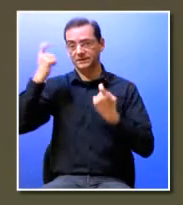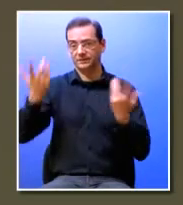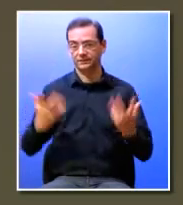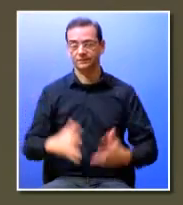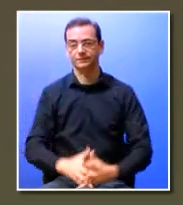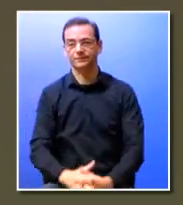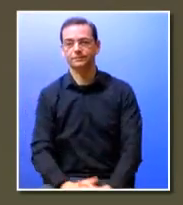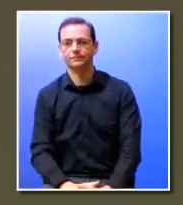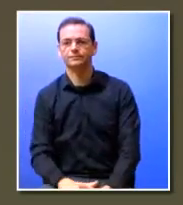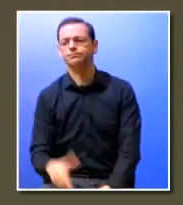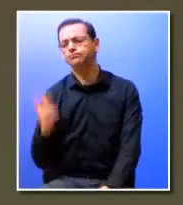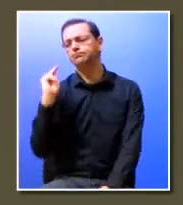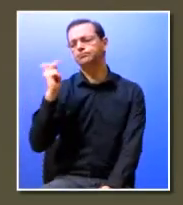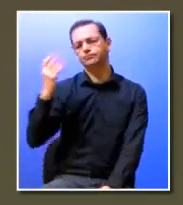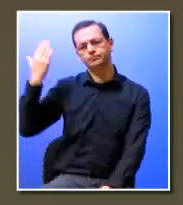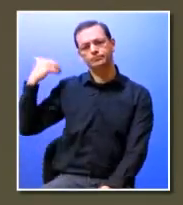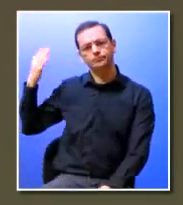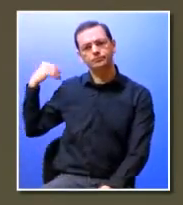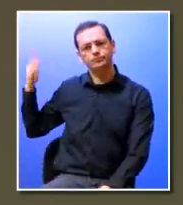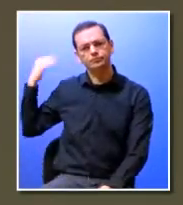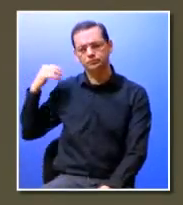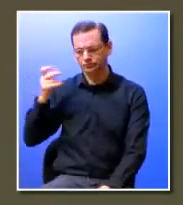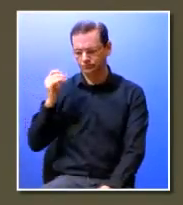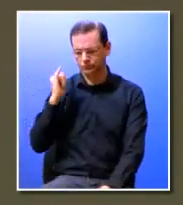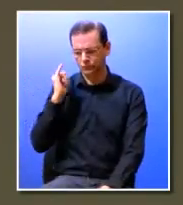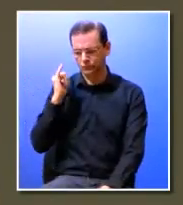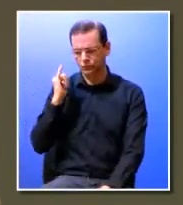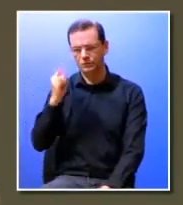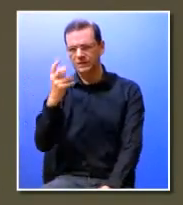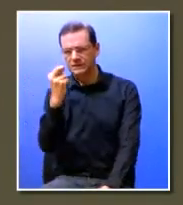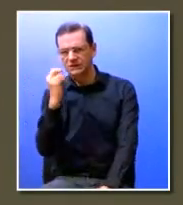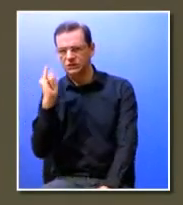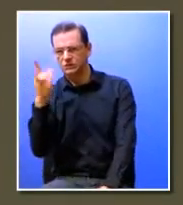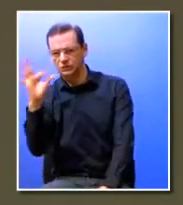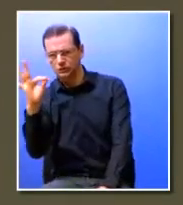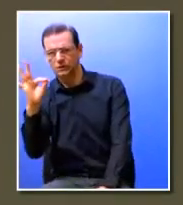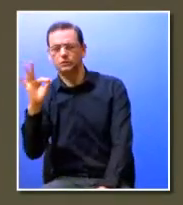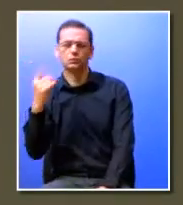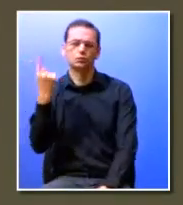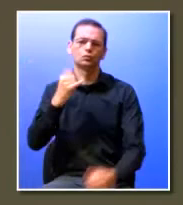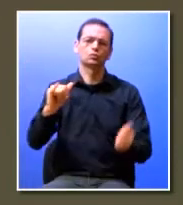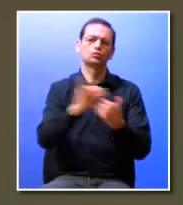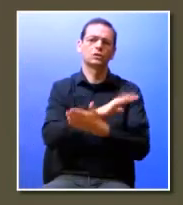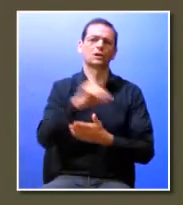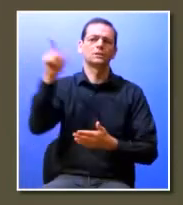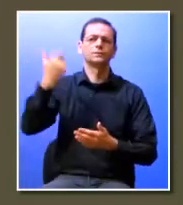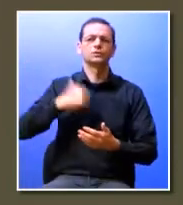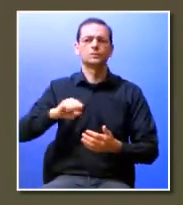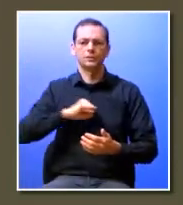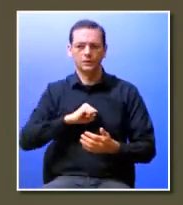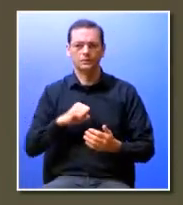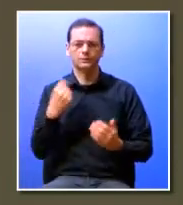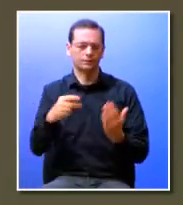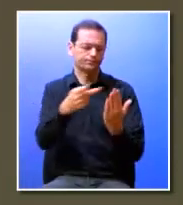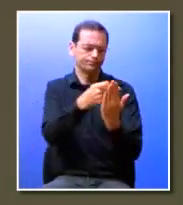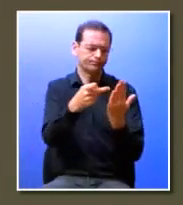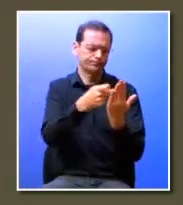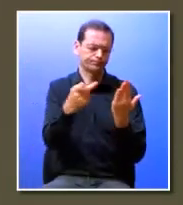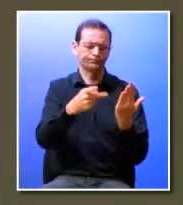há alguns anos atrás em 2003, 2004 eu lembro-me que o Vanguardia um jornal espanhol tinha um slogan que era